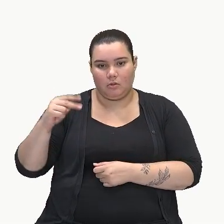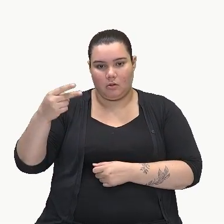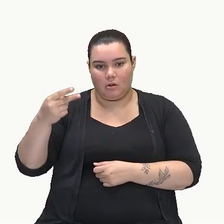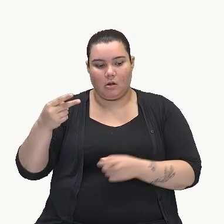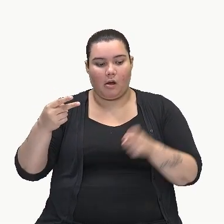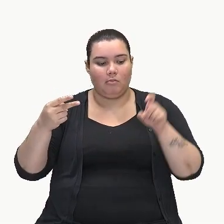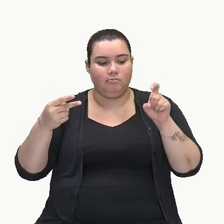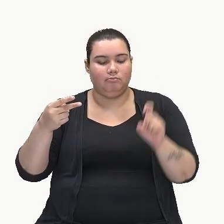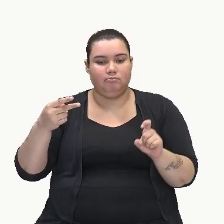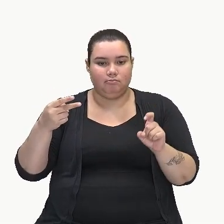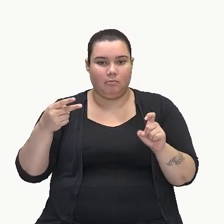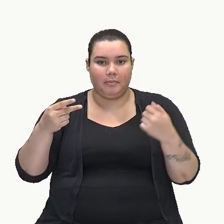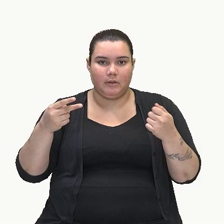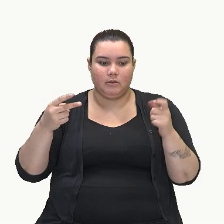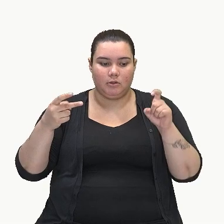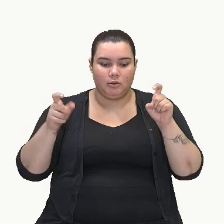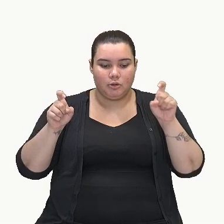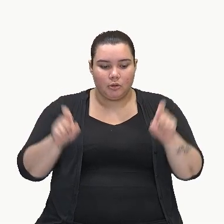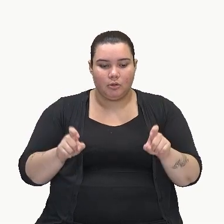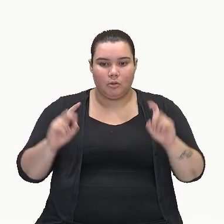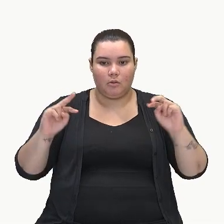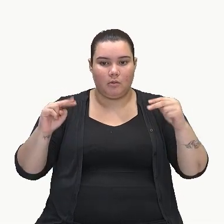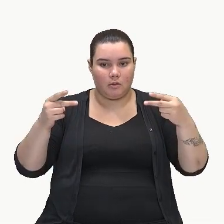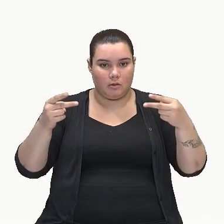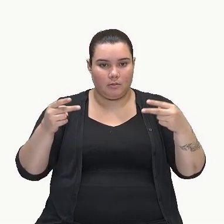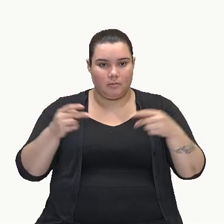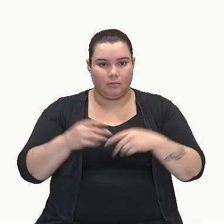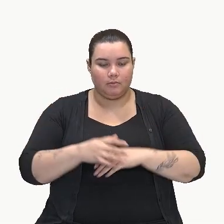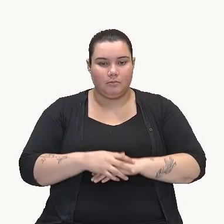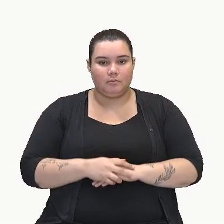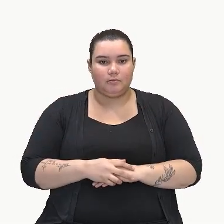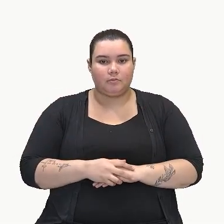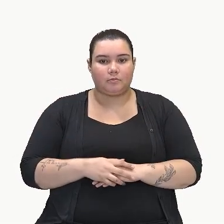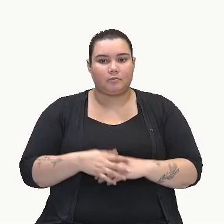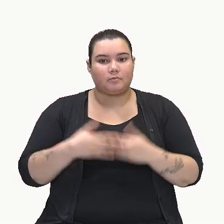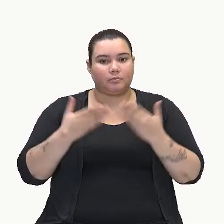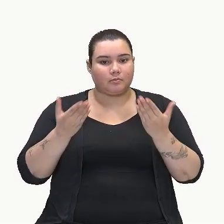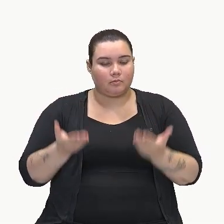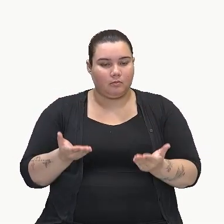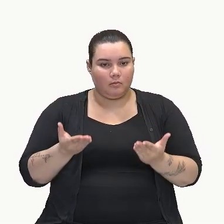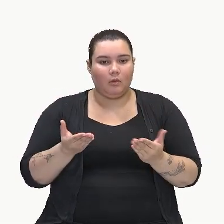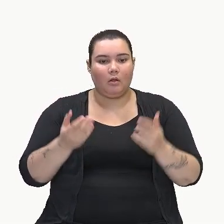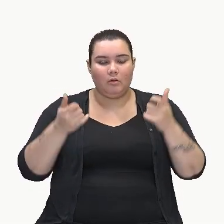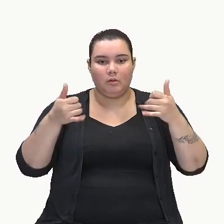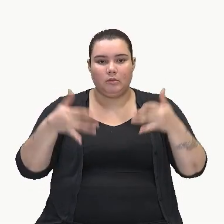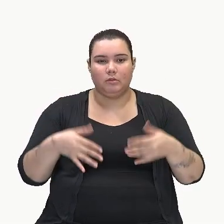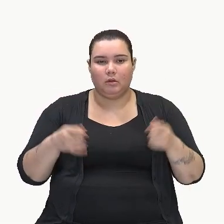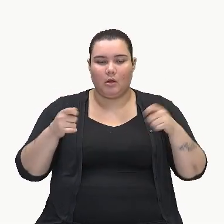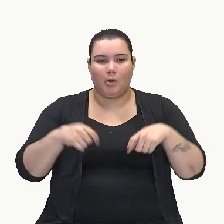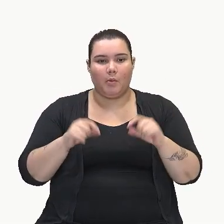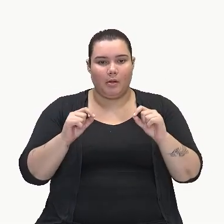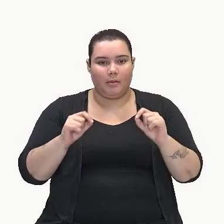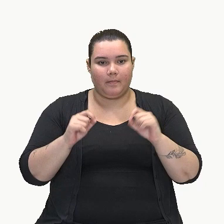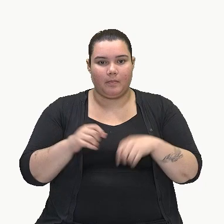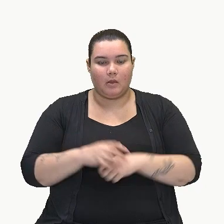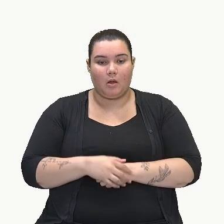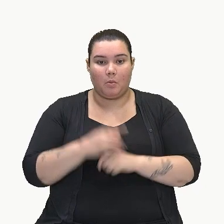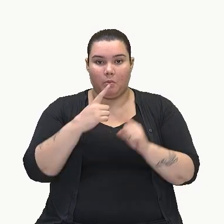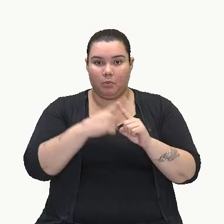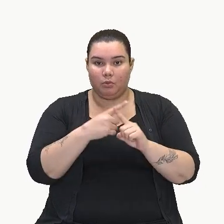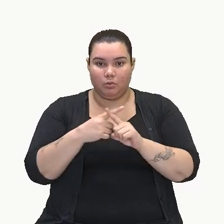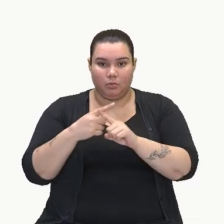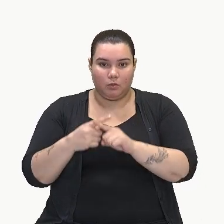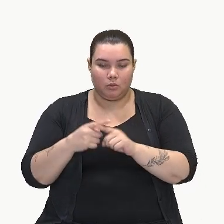segundo não. Então, Então, indo aqui, podemos dizer que a multiplicação